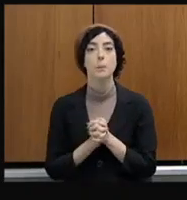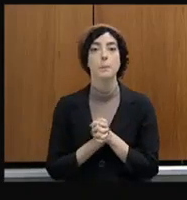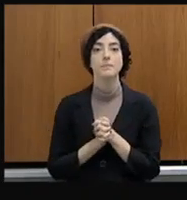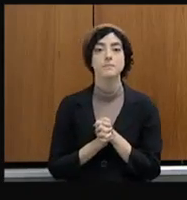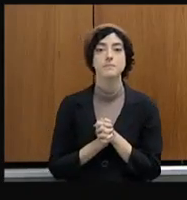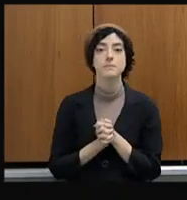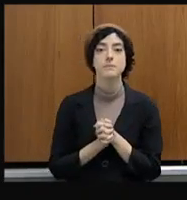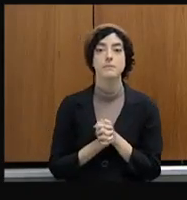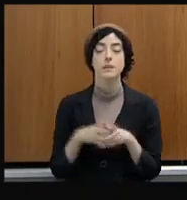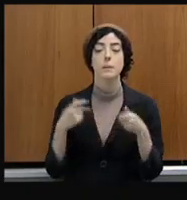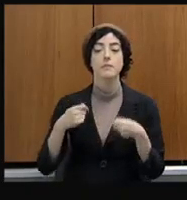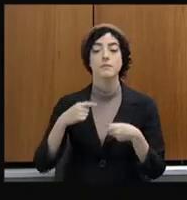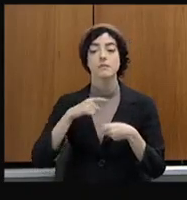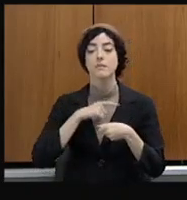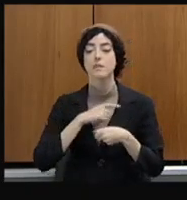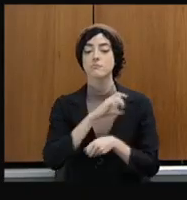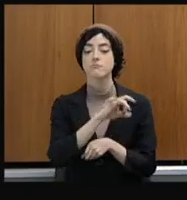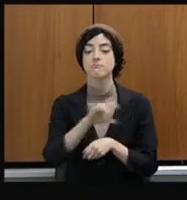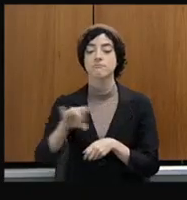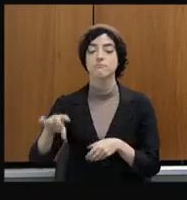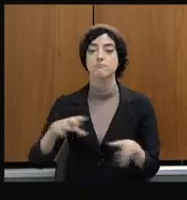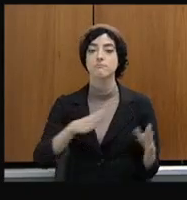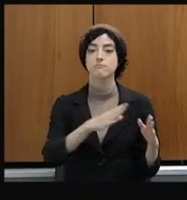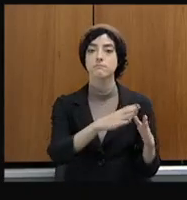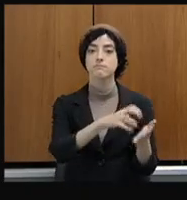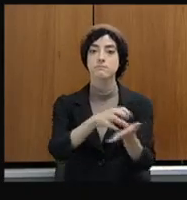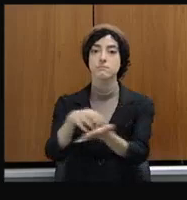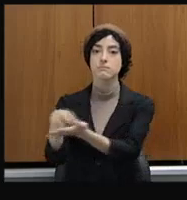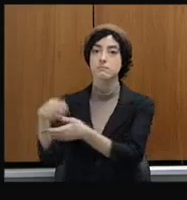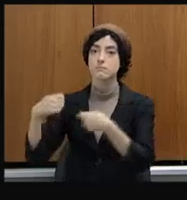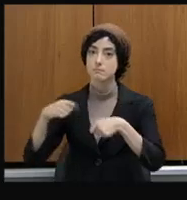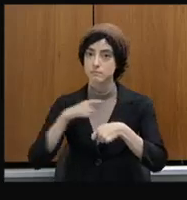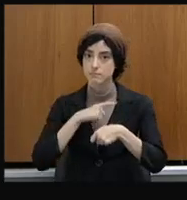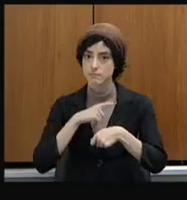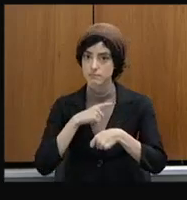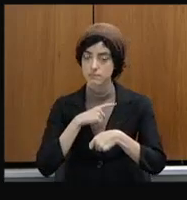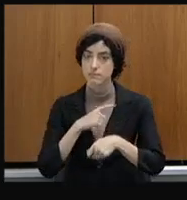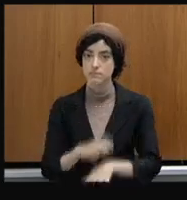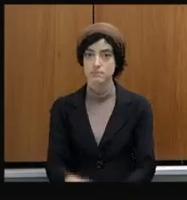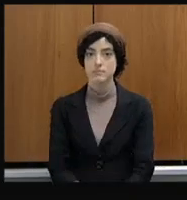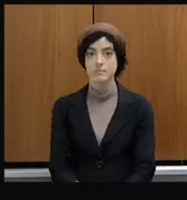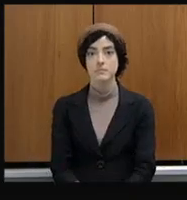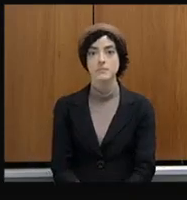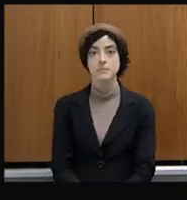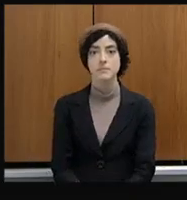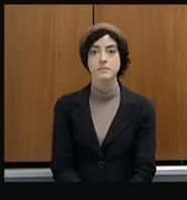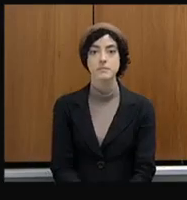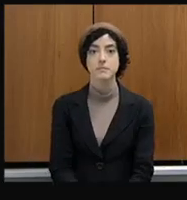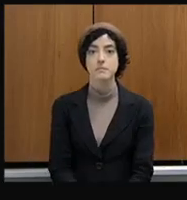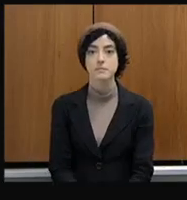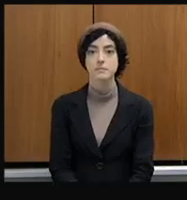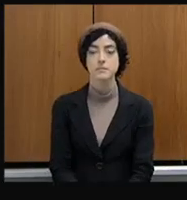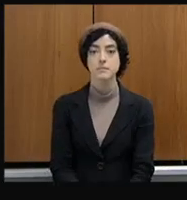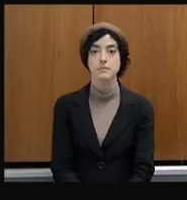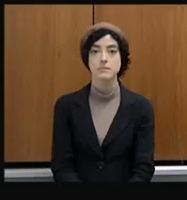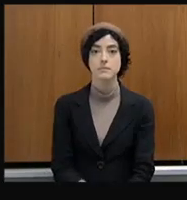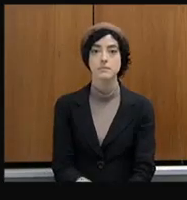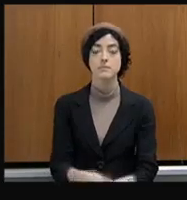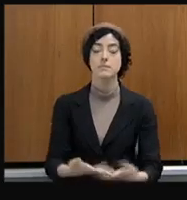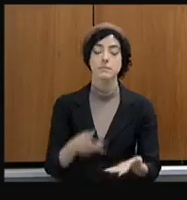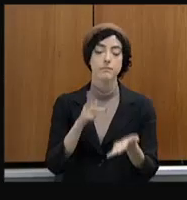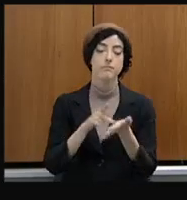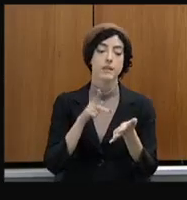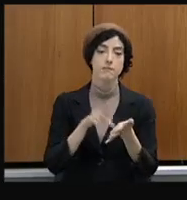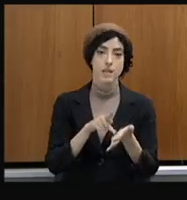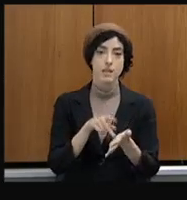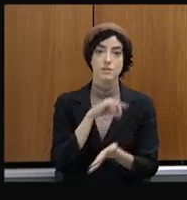importante aí, realmente, é a polícia civil que tem um déficit de material humano muito maior. A gente